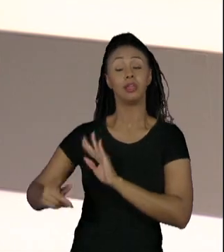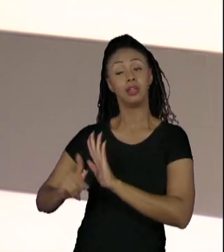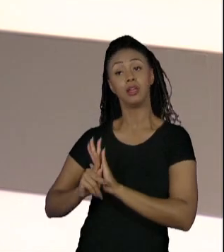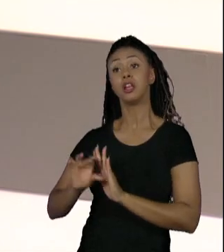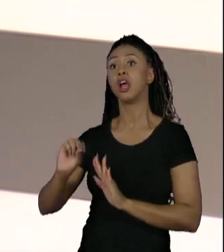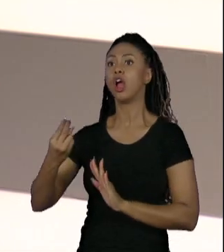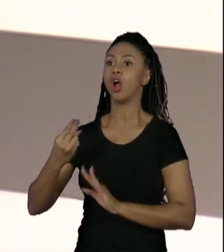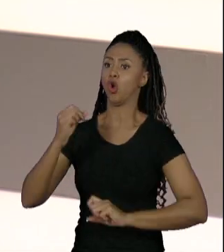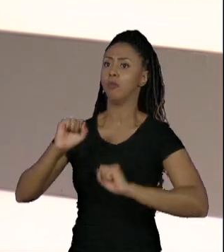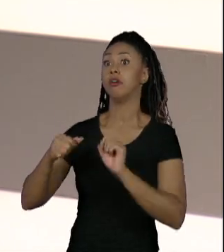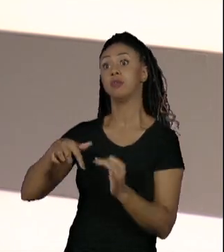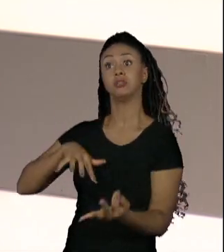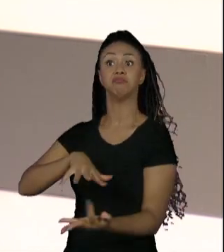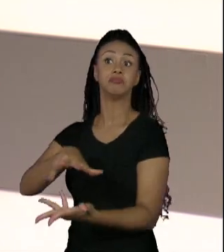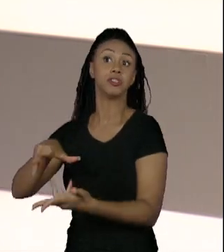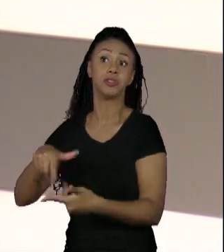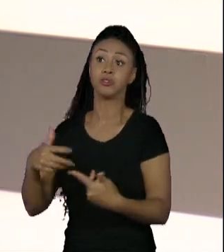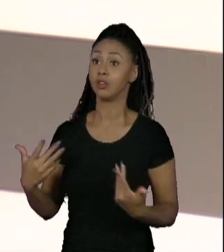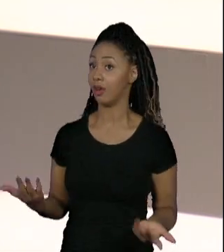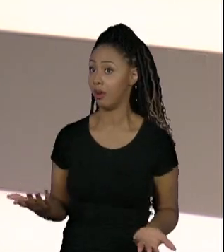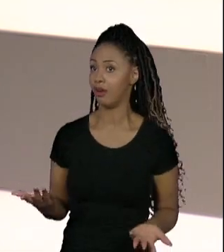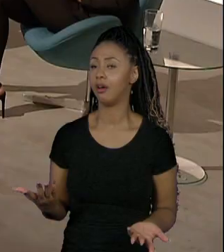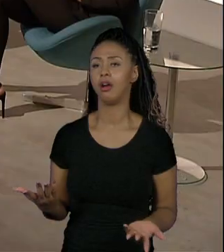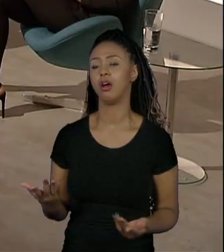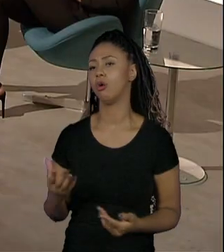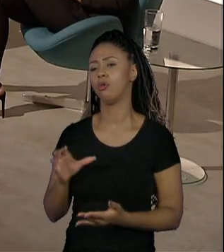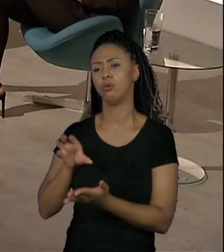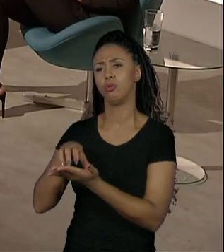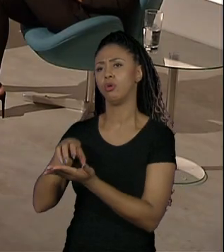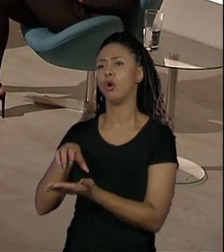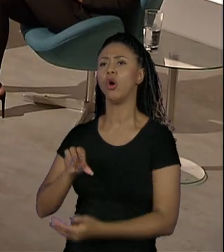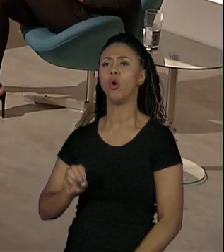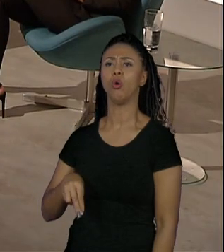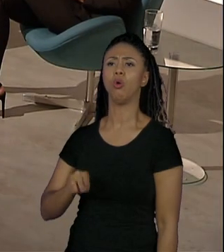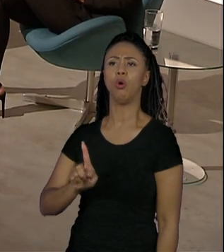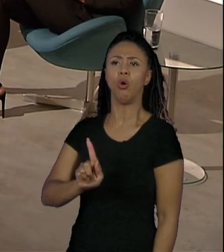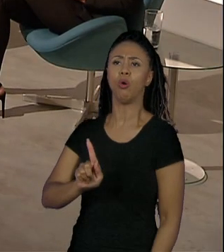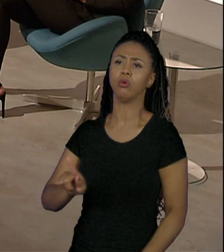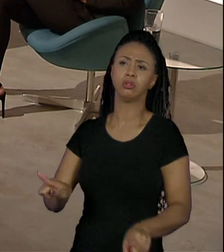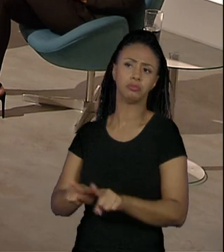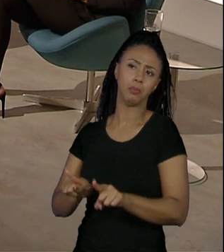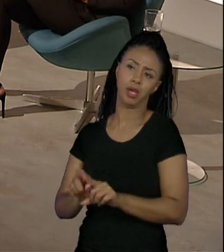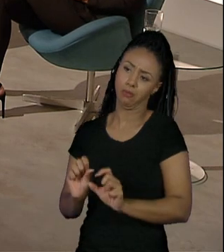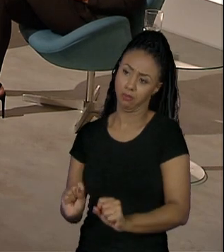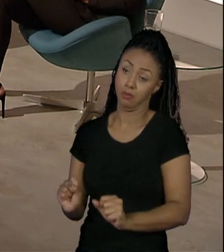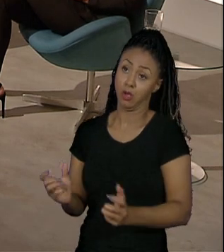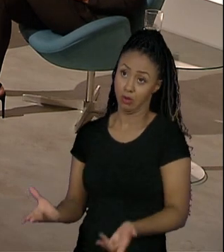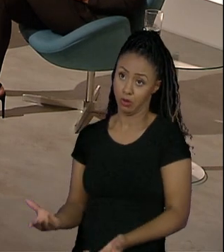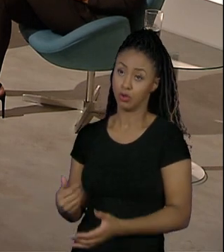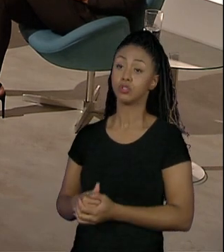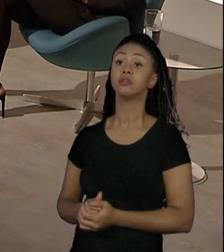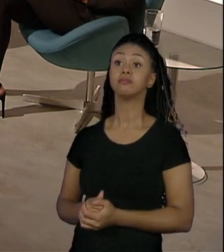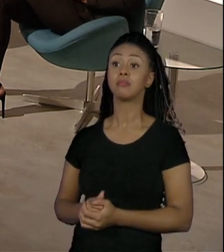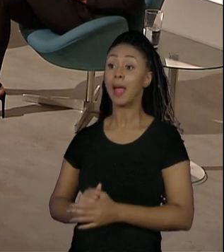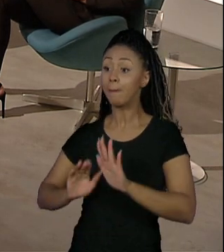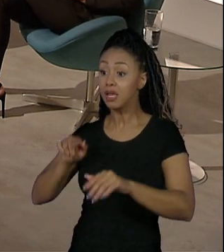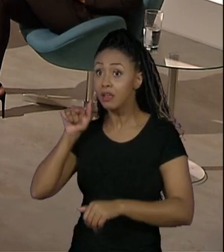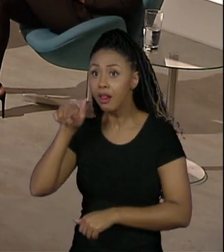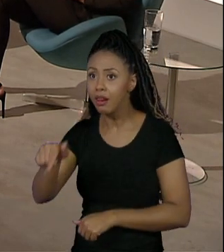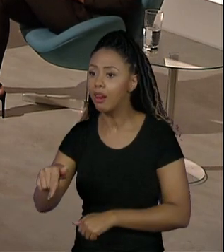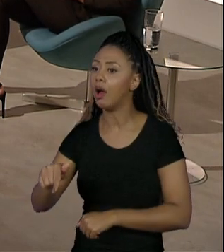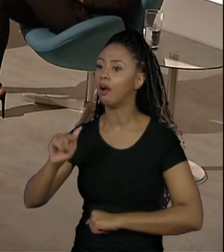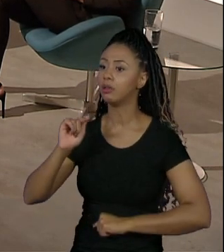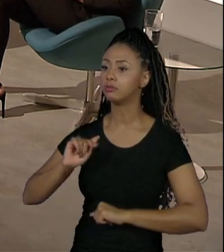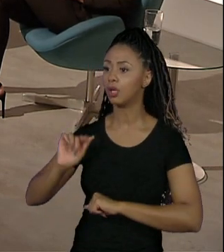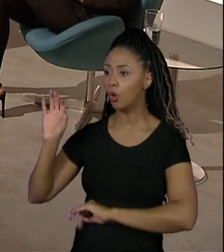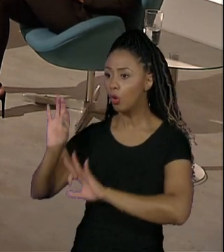organização, né? Sem fins lucrativos, enfim. Eles vão estar ali podendo estar colocando em prática projetos que